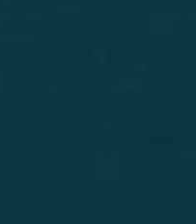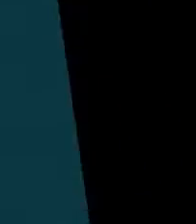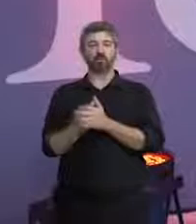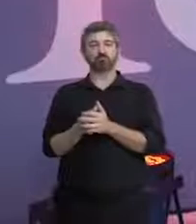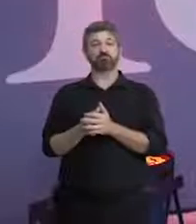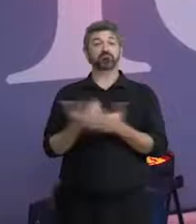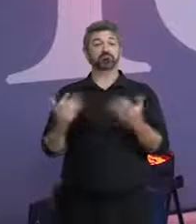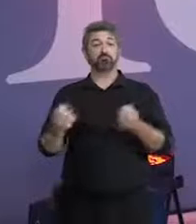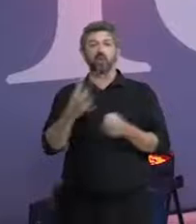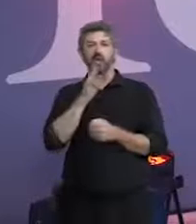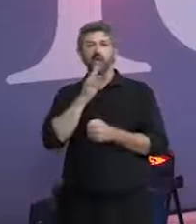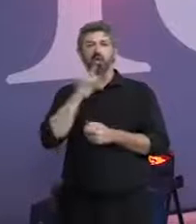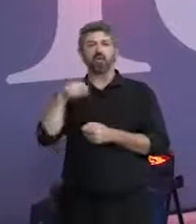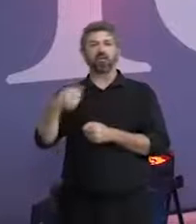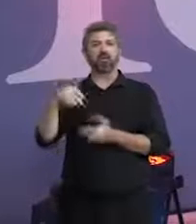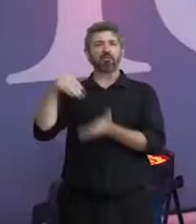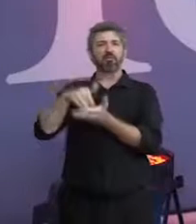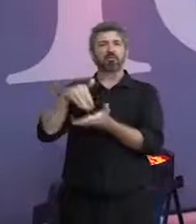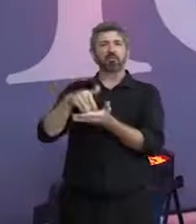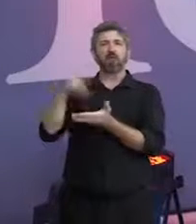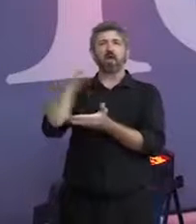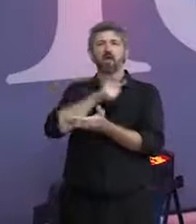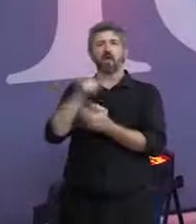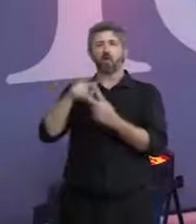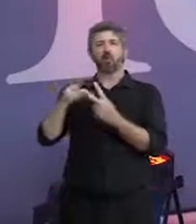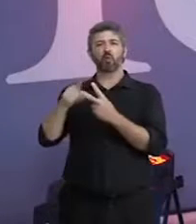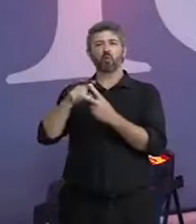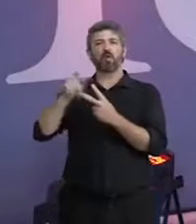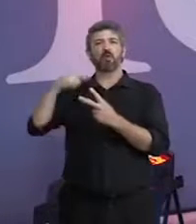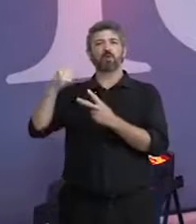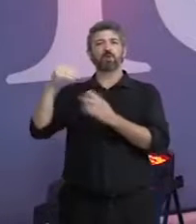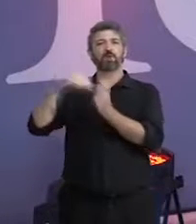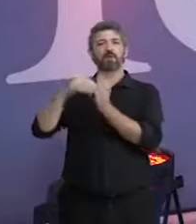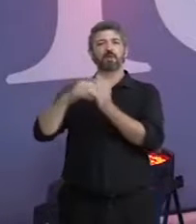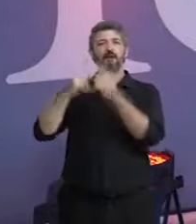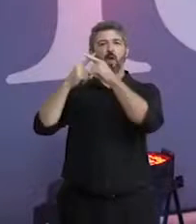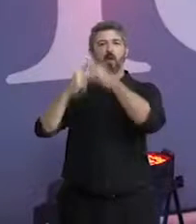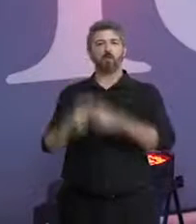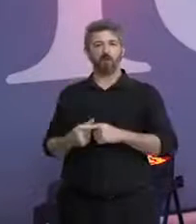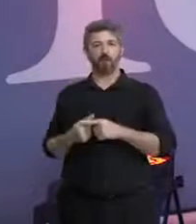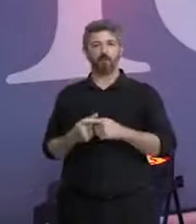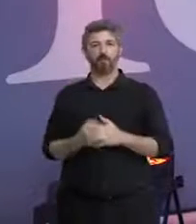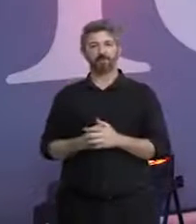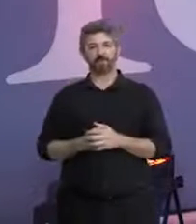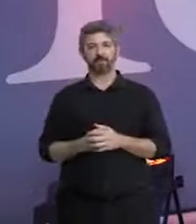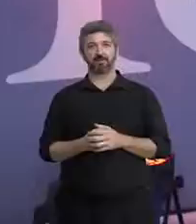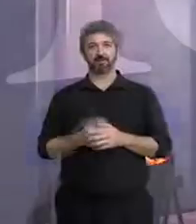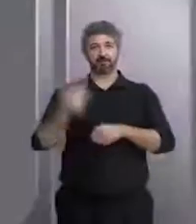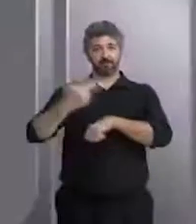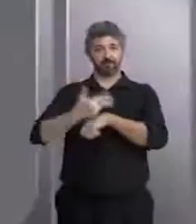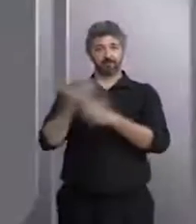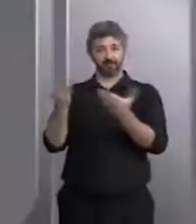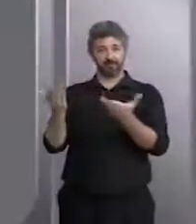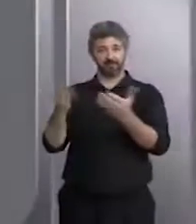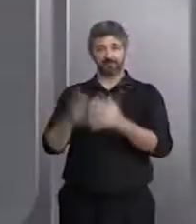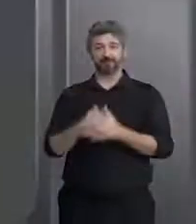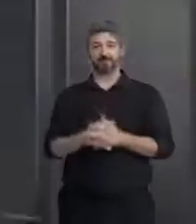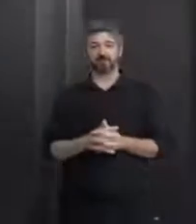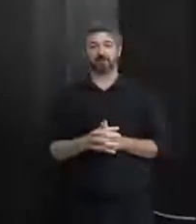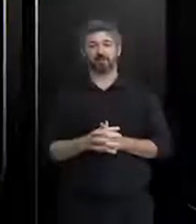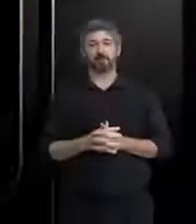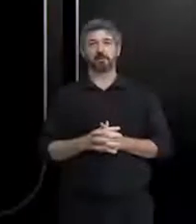O prêmio Inovare anunciou nesta terça-feira durante cerimônia em Brasília os ganhadores e